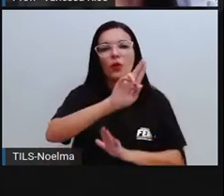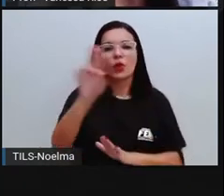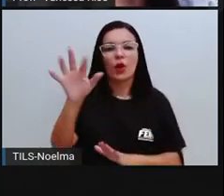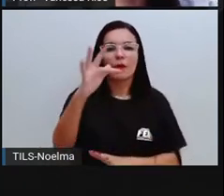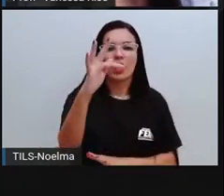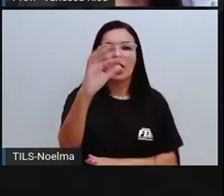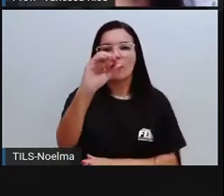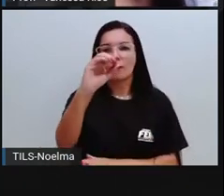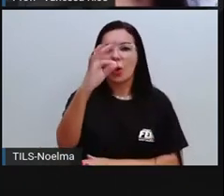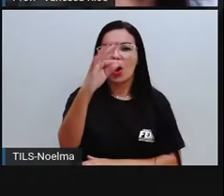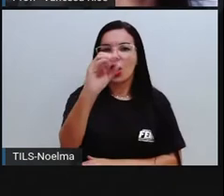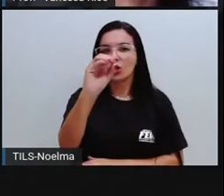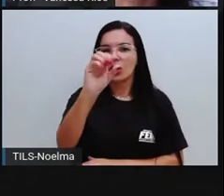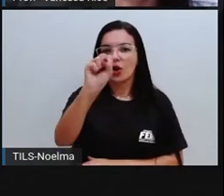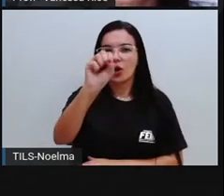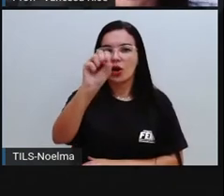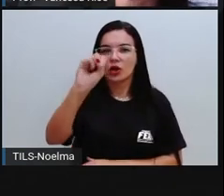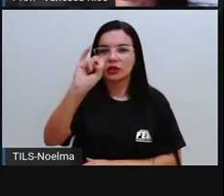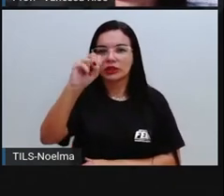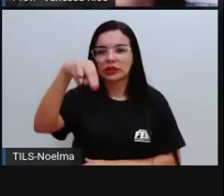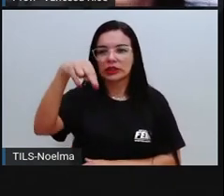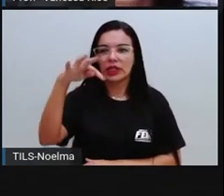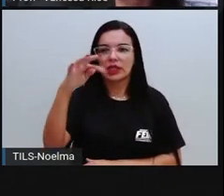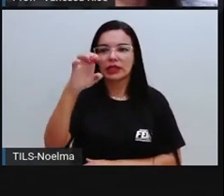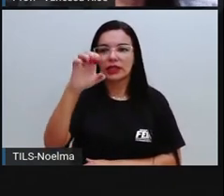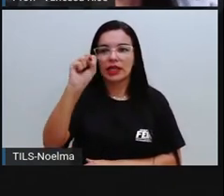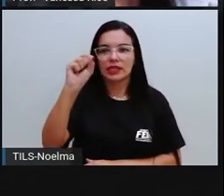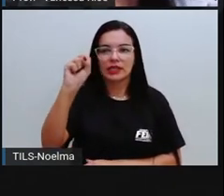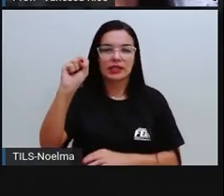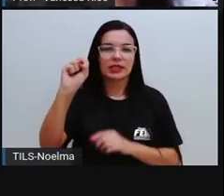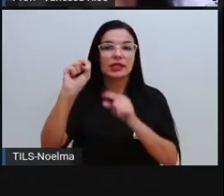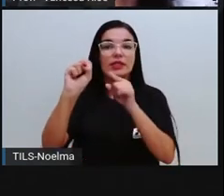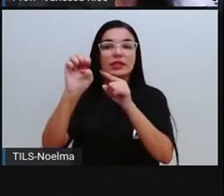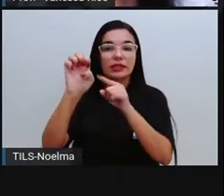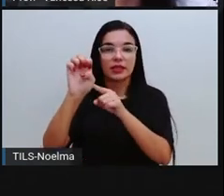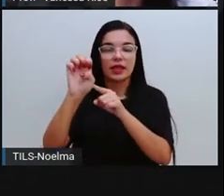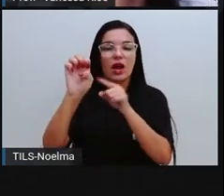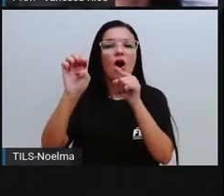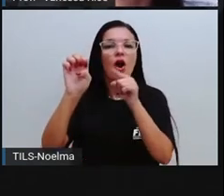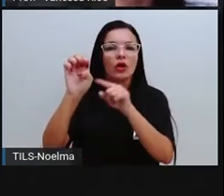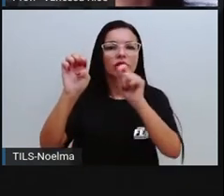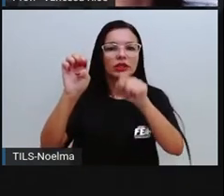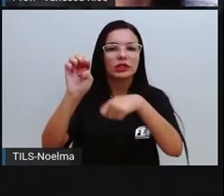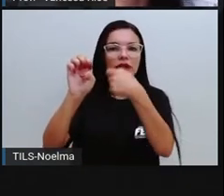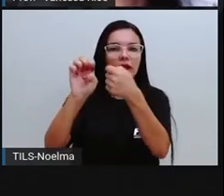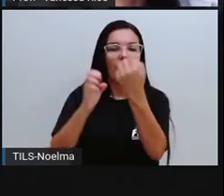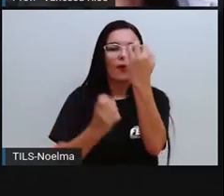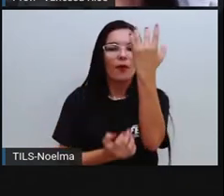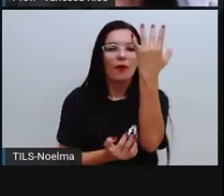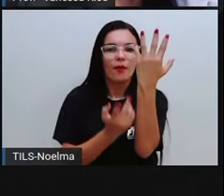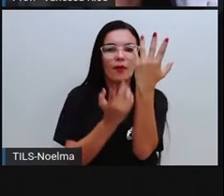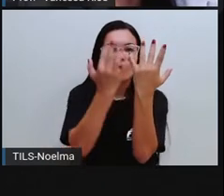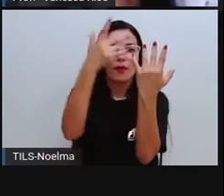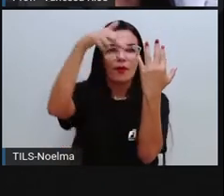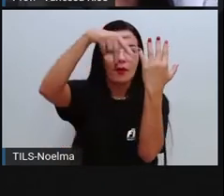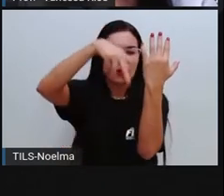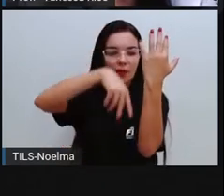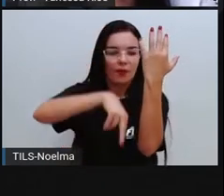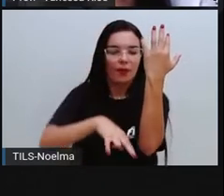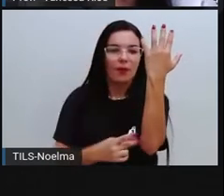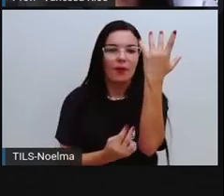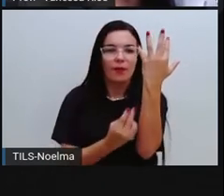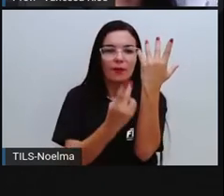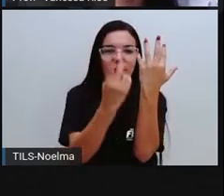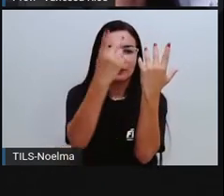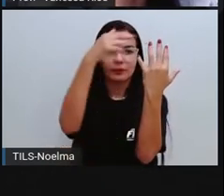As plantas produzem seu próprio alimento, né? São chamados aí de seres autótrofos. E o processo de